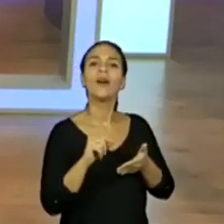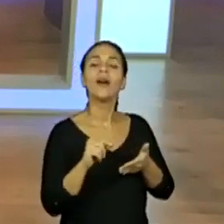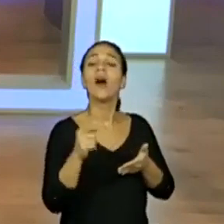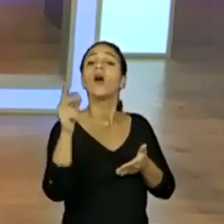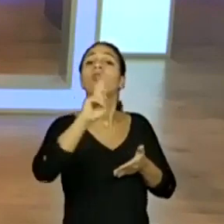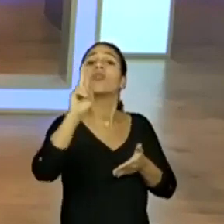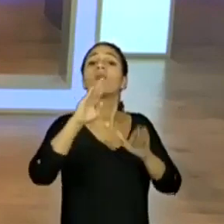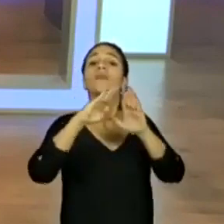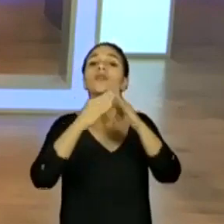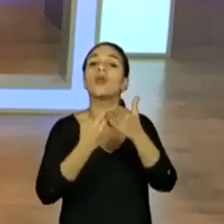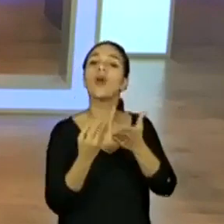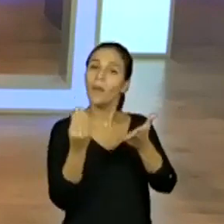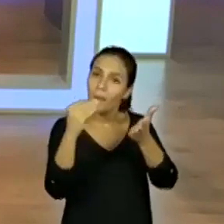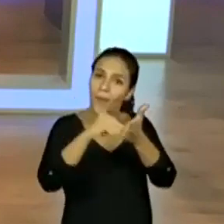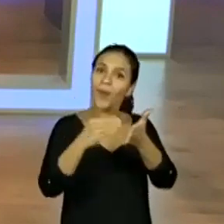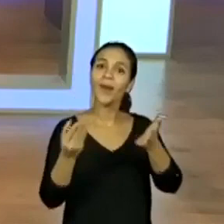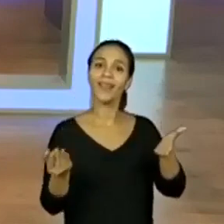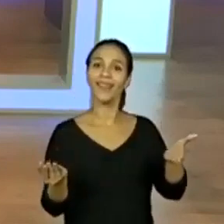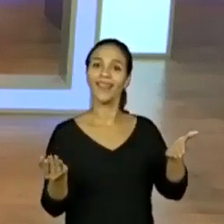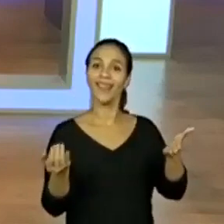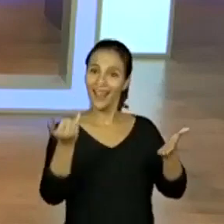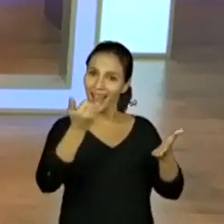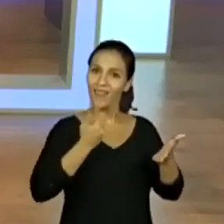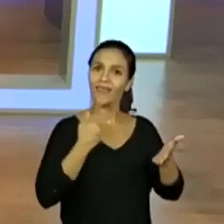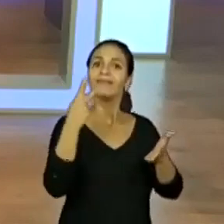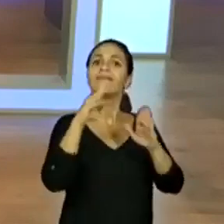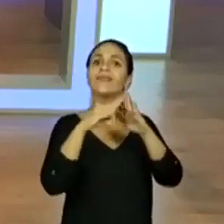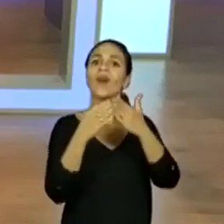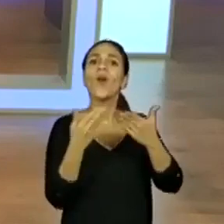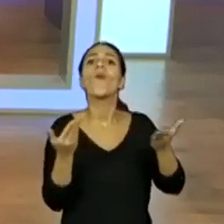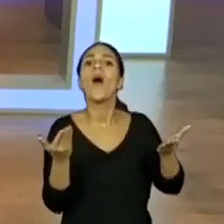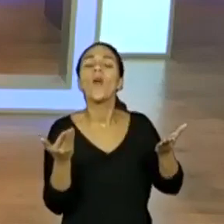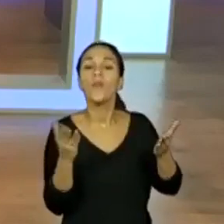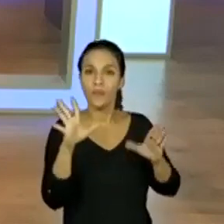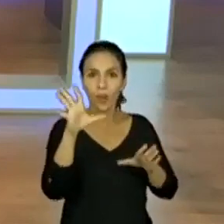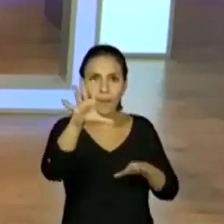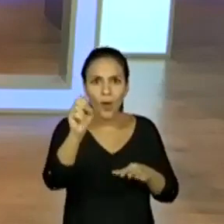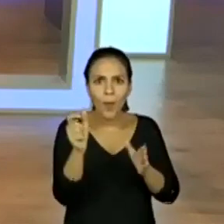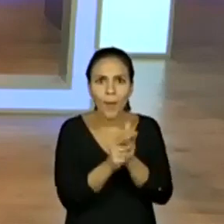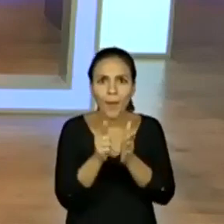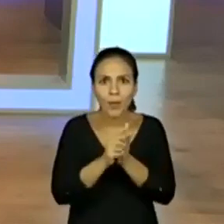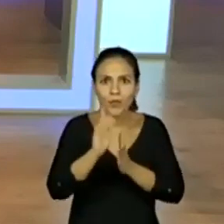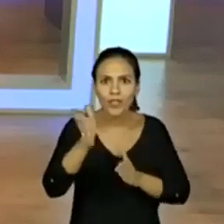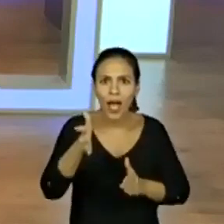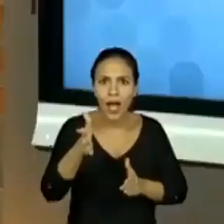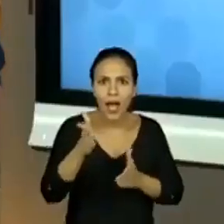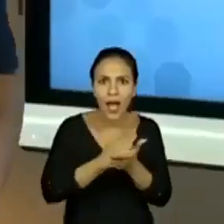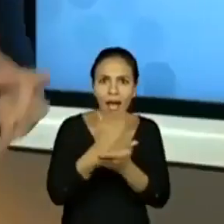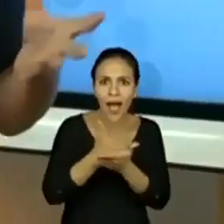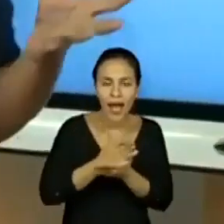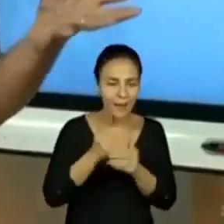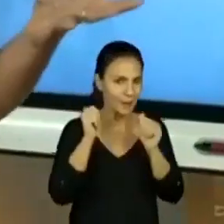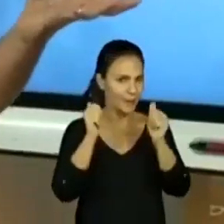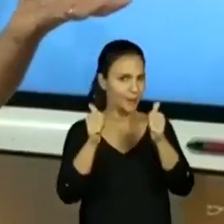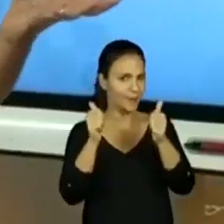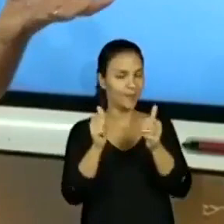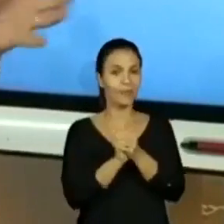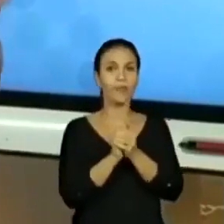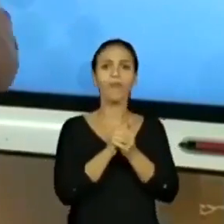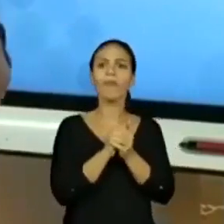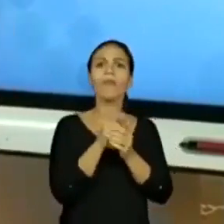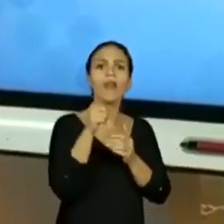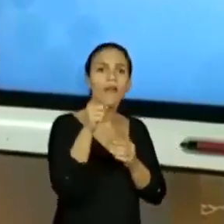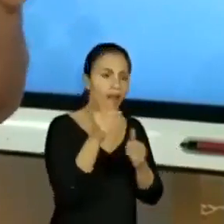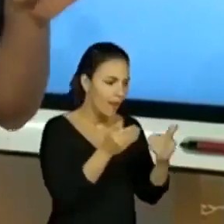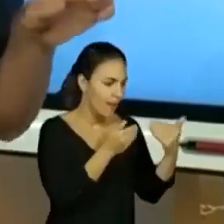da escola. É muito importante o nome da escola. Beleza? Já separou a folha? Já separou o caderno? Responsáveis.